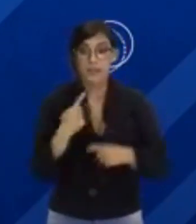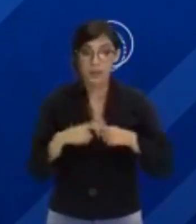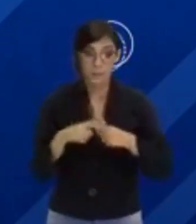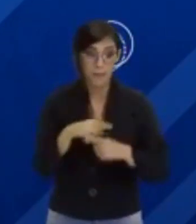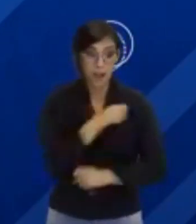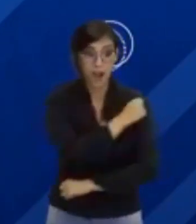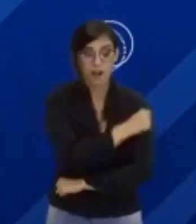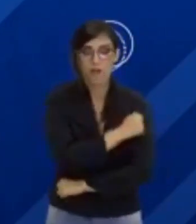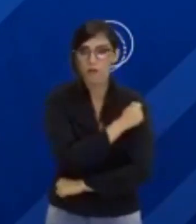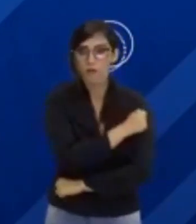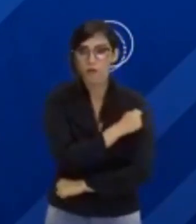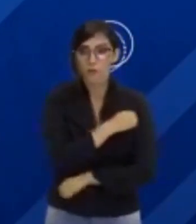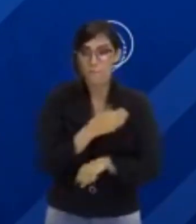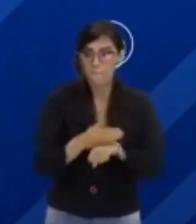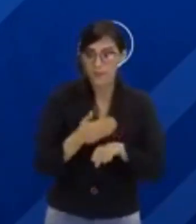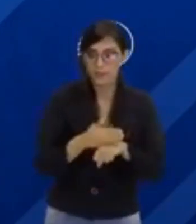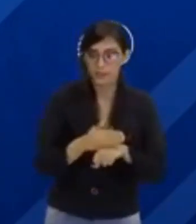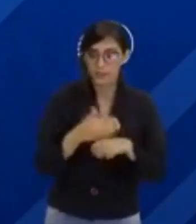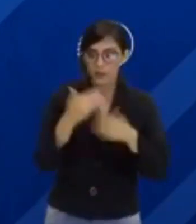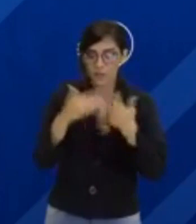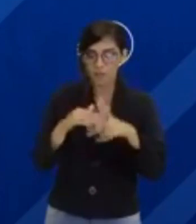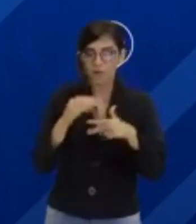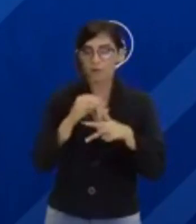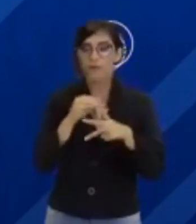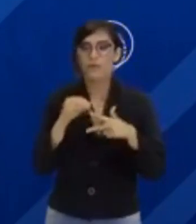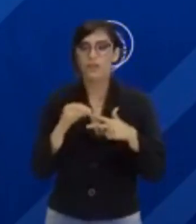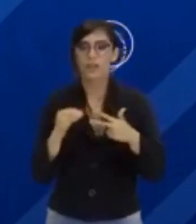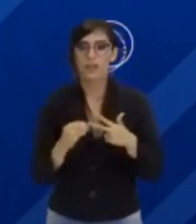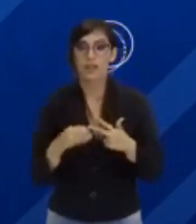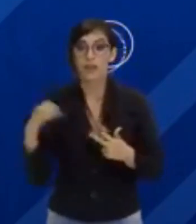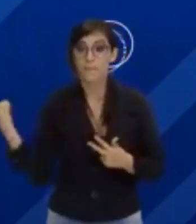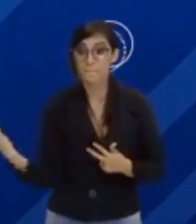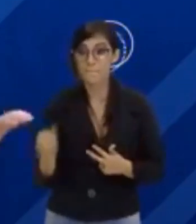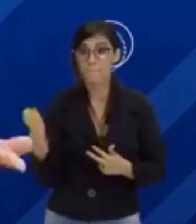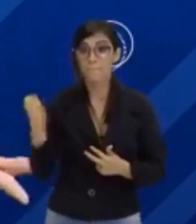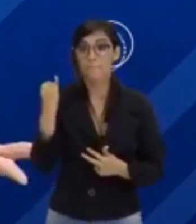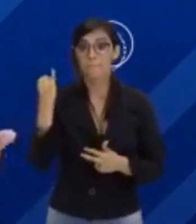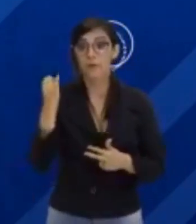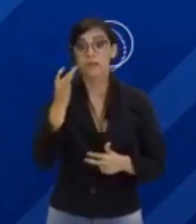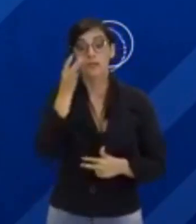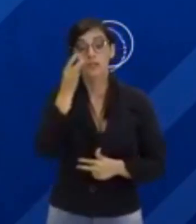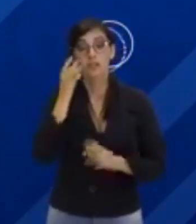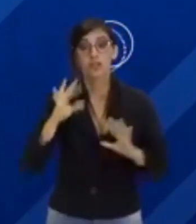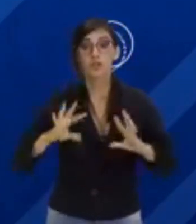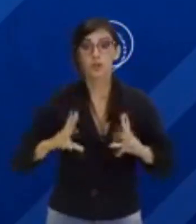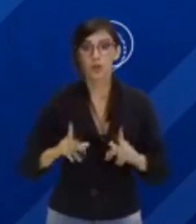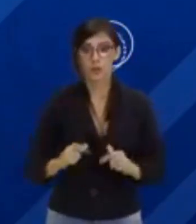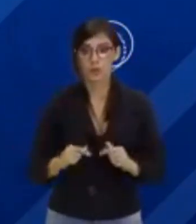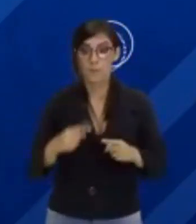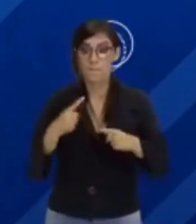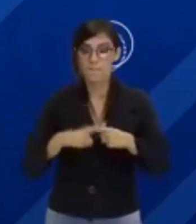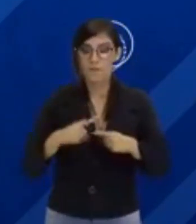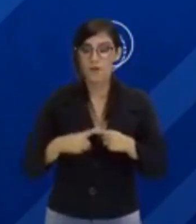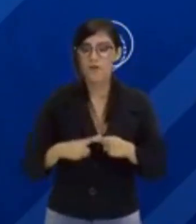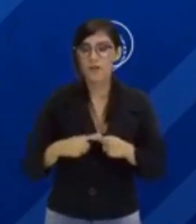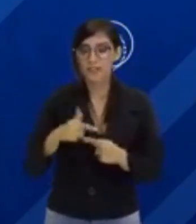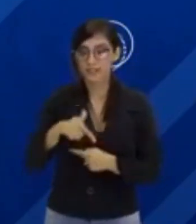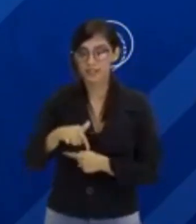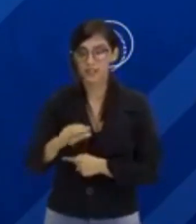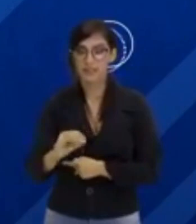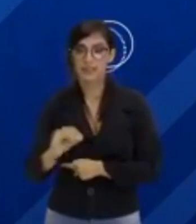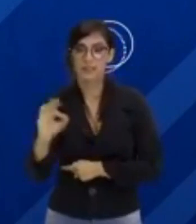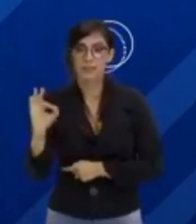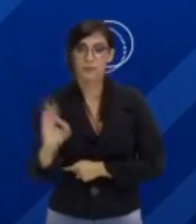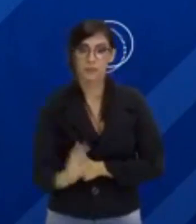se preparando para o Enem. É importante que você assista todas as aulas. Afinal, cerca de 70% do